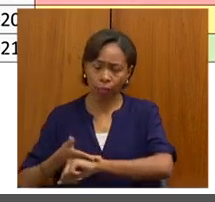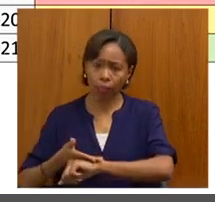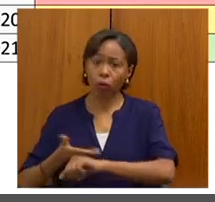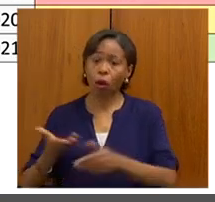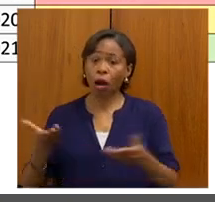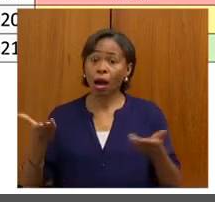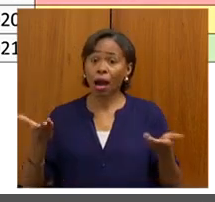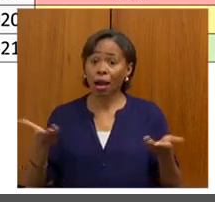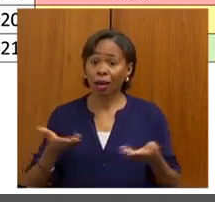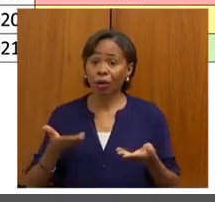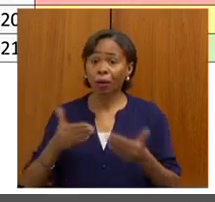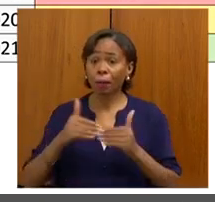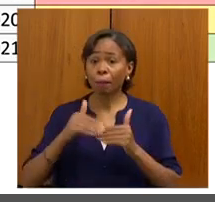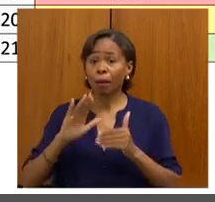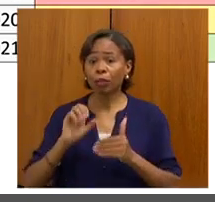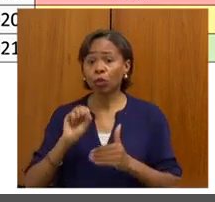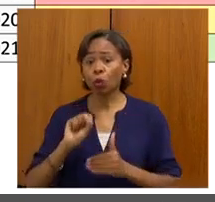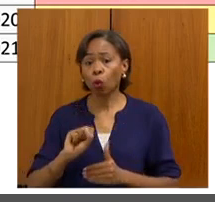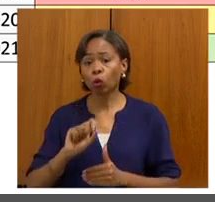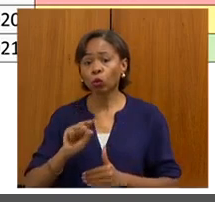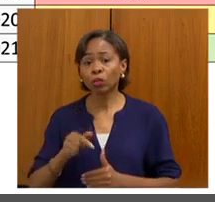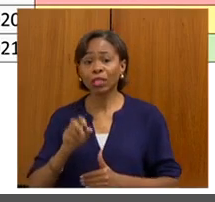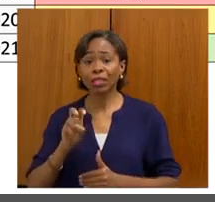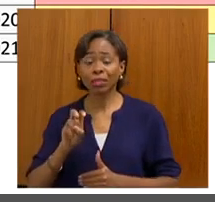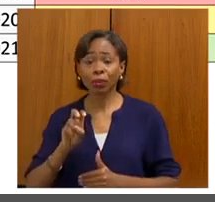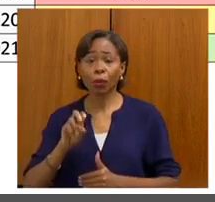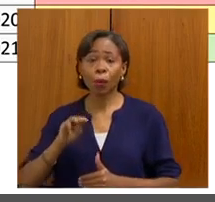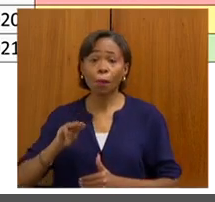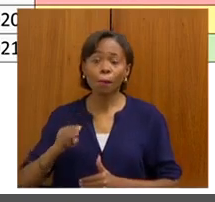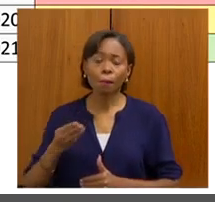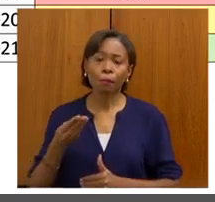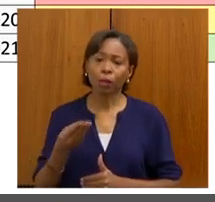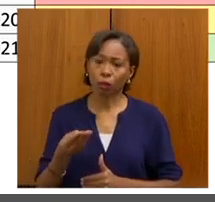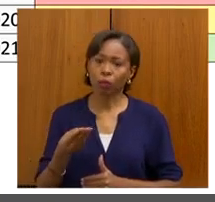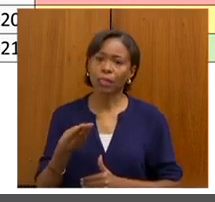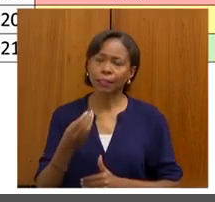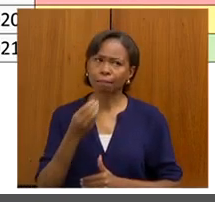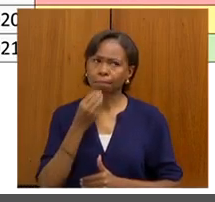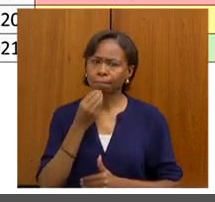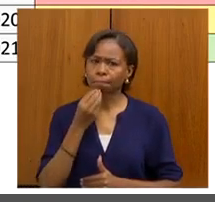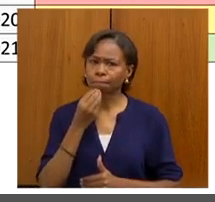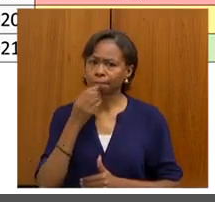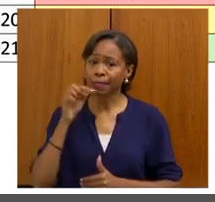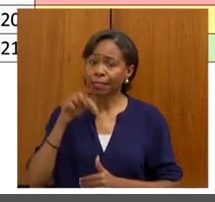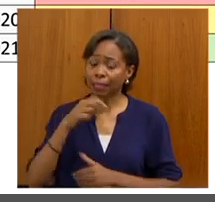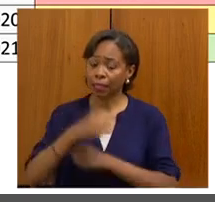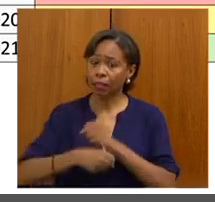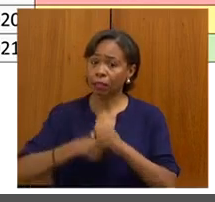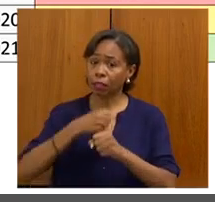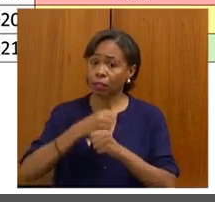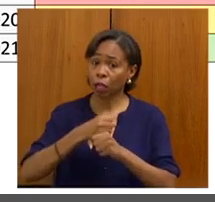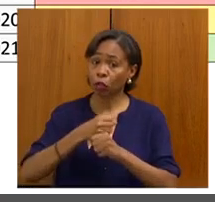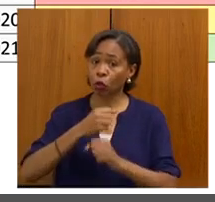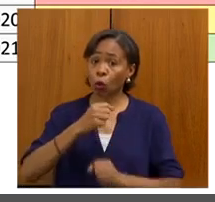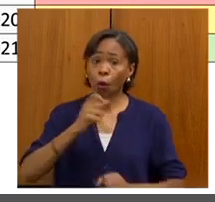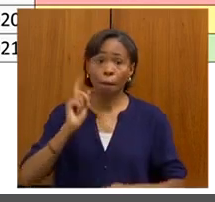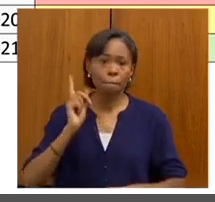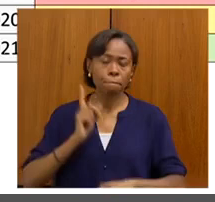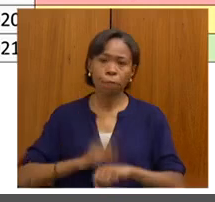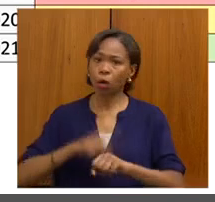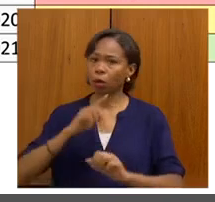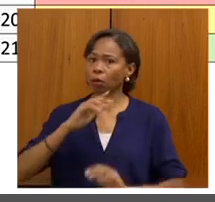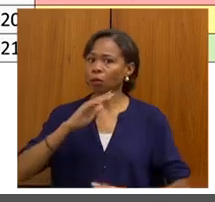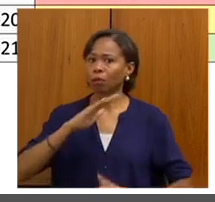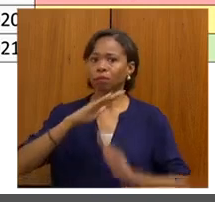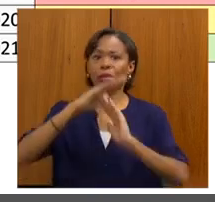,5 bilhões, que haverá um incremento da arrecadação, que é a expectativa. Então, esse ano, bateremos o novo recorde. E lá,